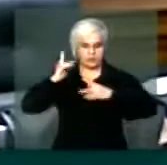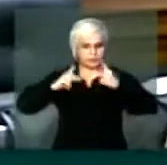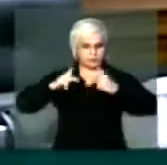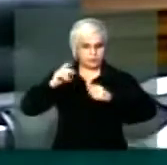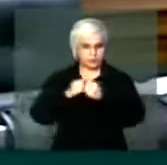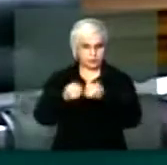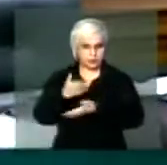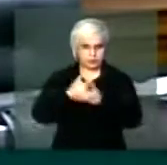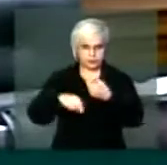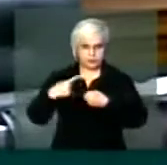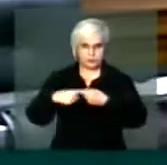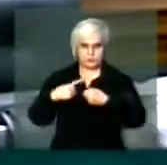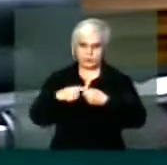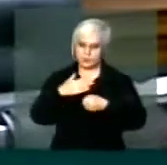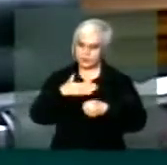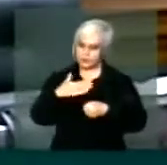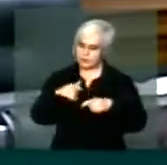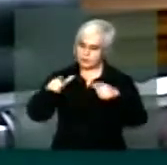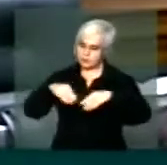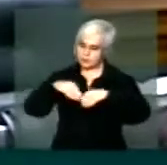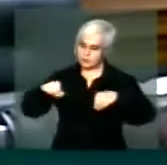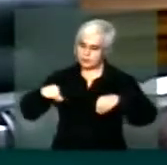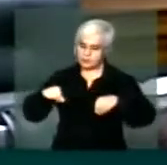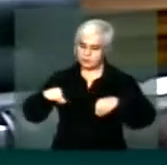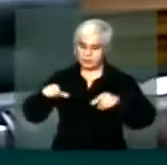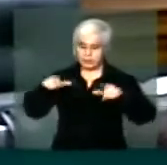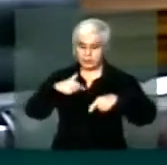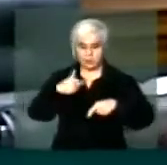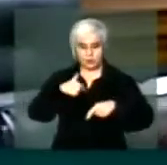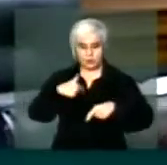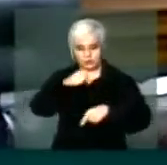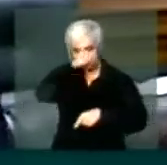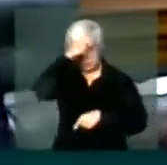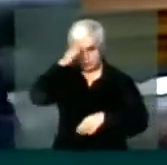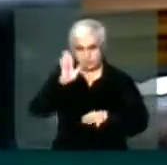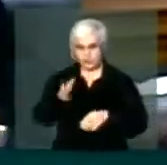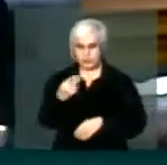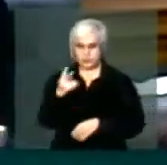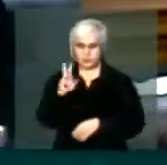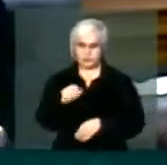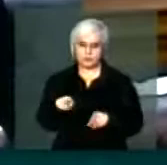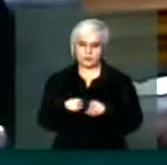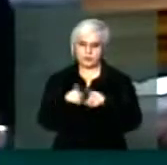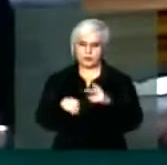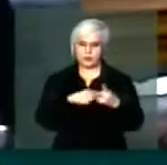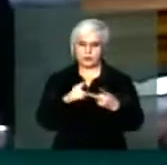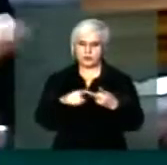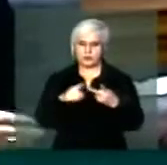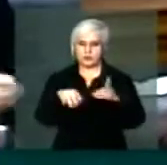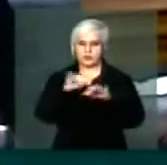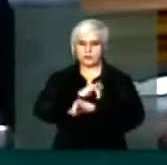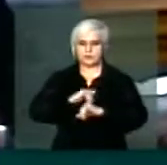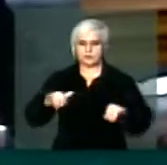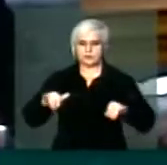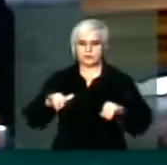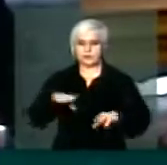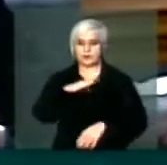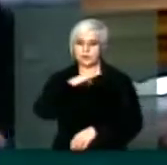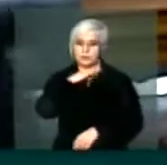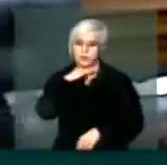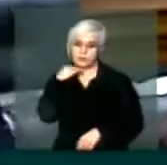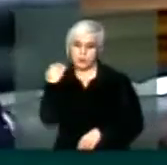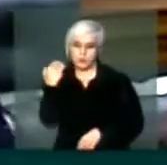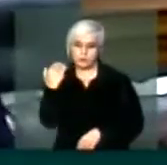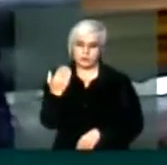eu quero parabenizar Pirambu, é a minha terra, terra que eu tive a alegria de ser prefeito por duas vezes, e também, Sr. Presidente, registrar que faleceu